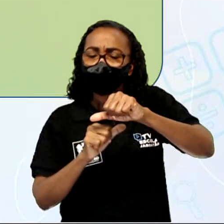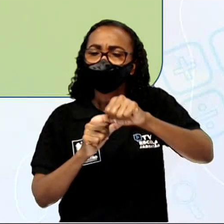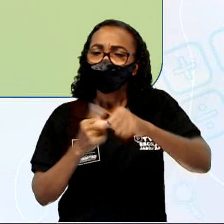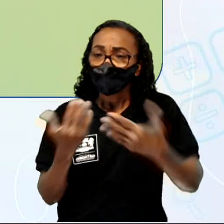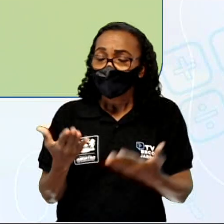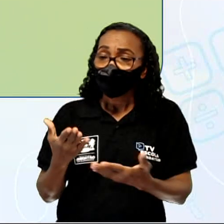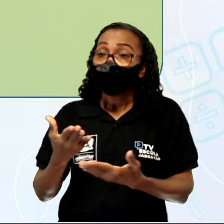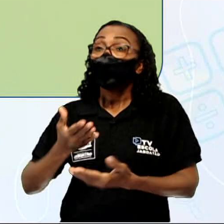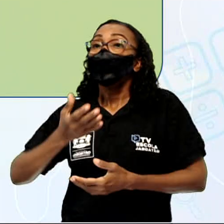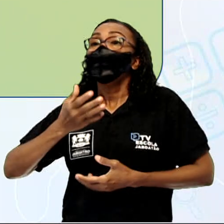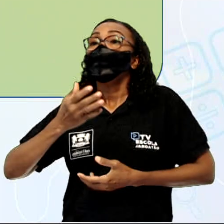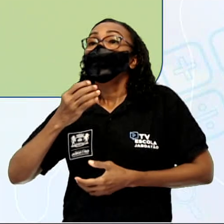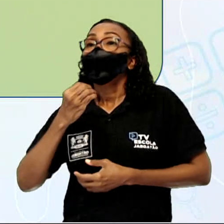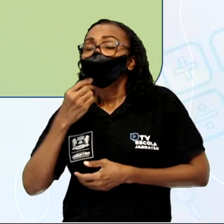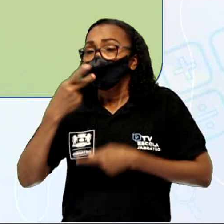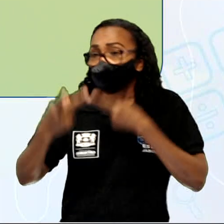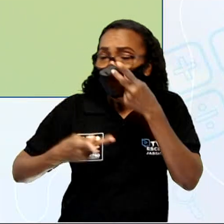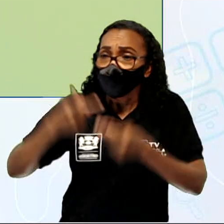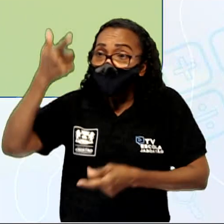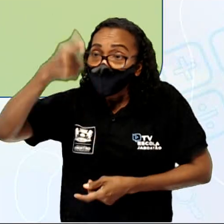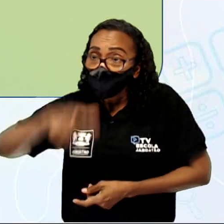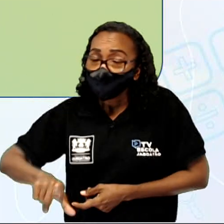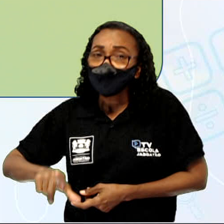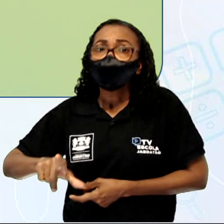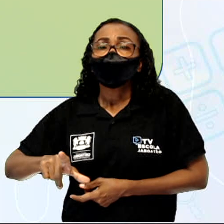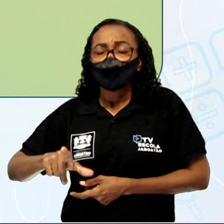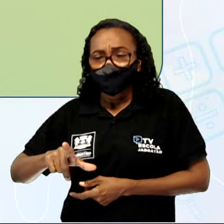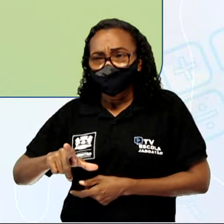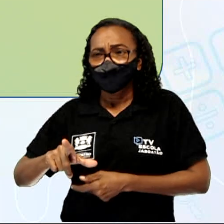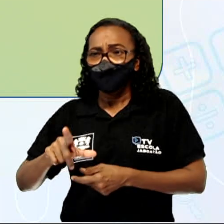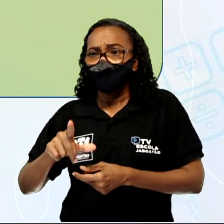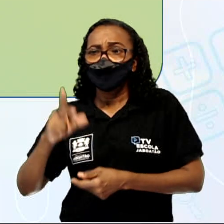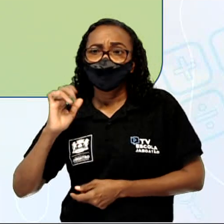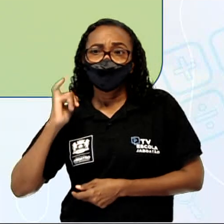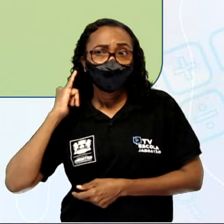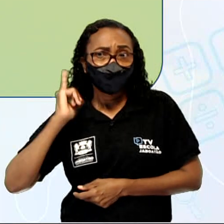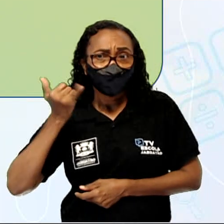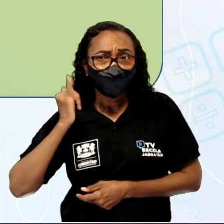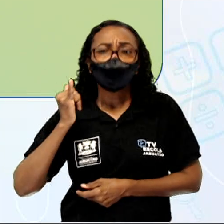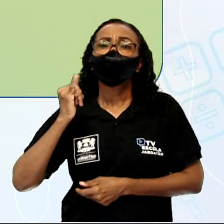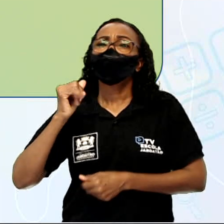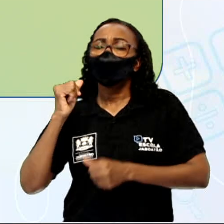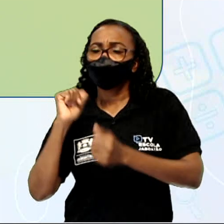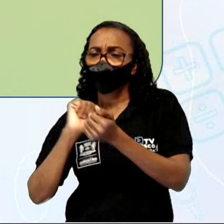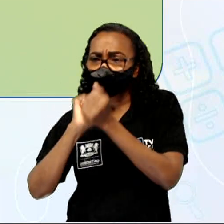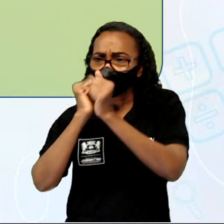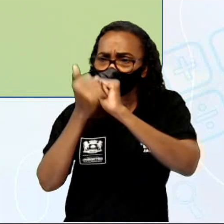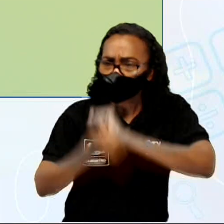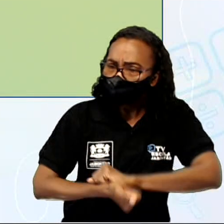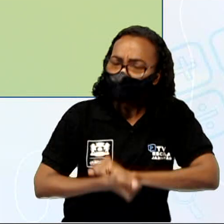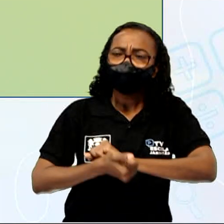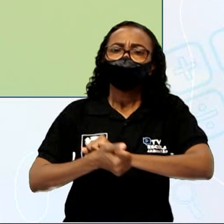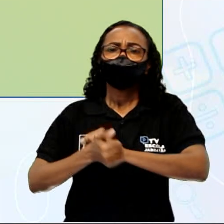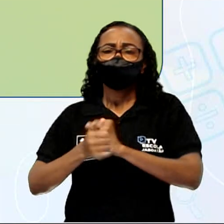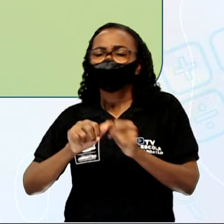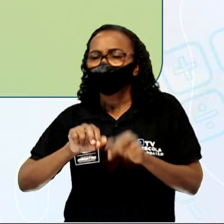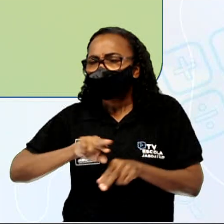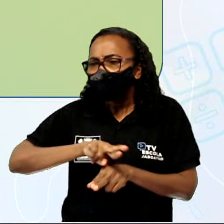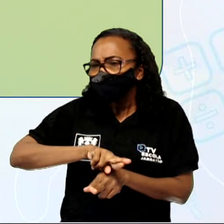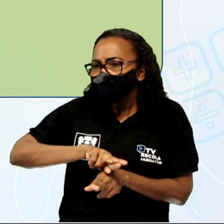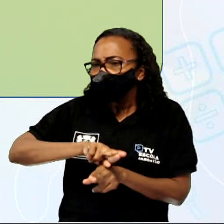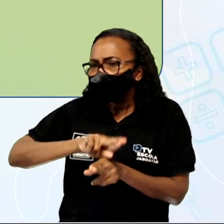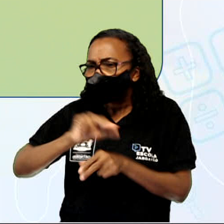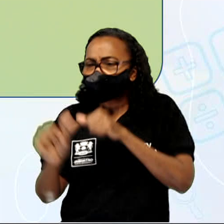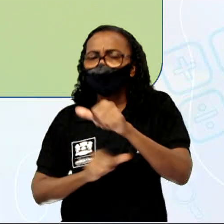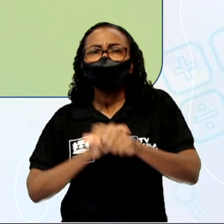recontar os contos, as pessoas os modificavam, adaptando suas histórias ao público ouvinte, incorporando seu modo de vida, seus costumes da